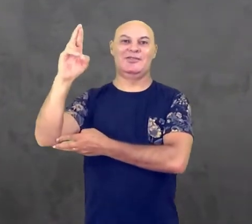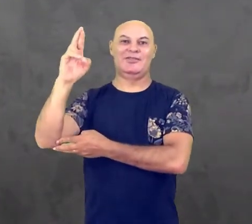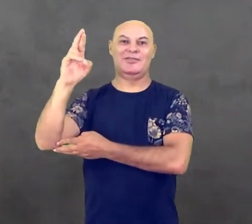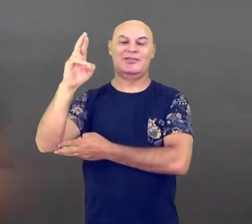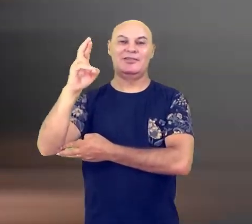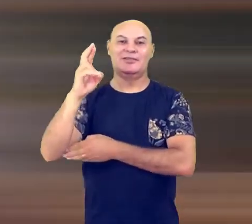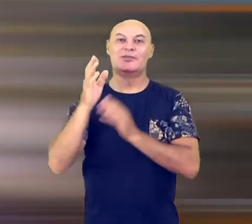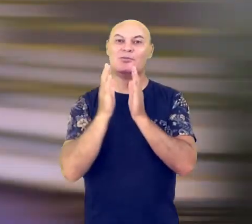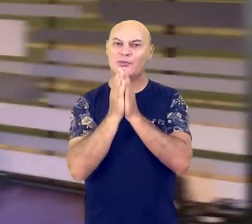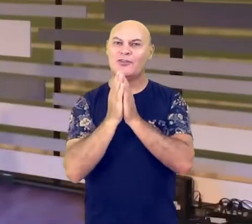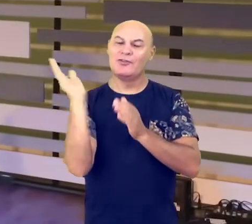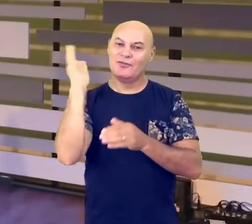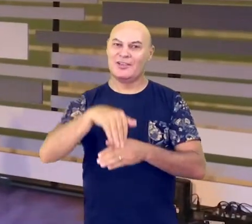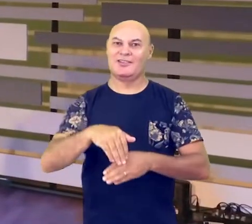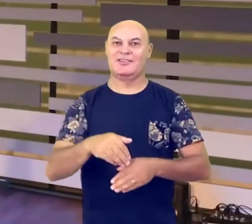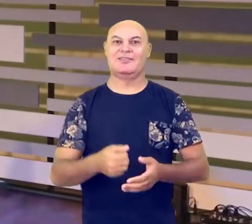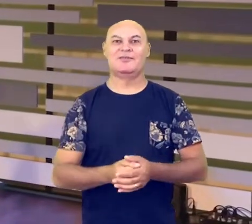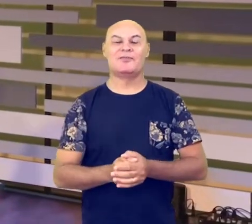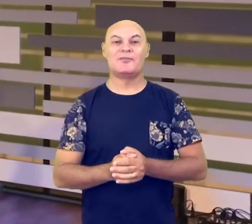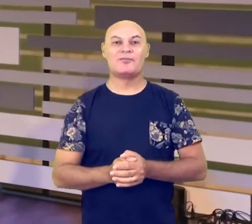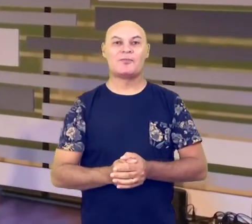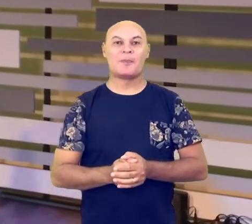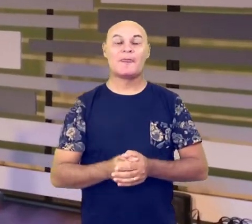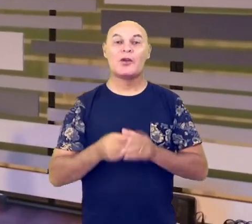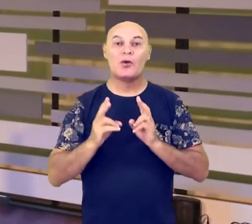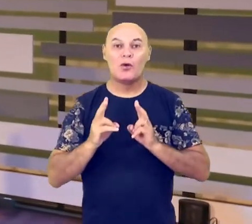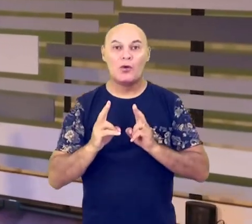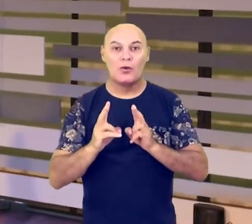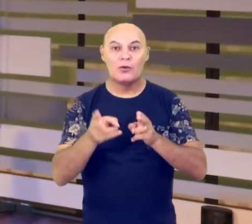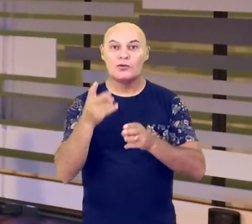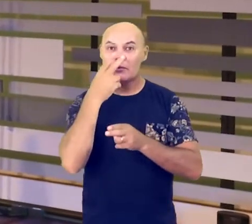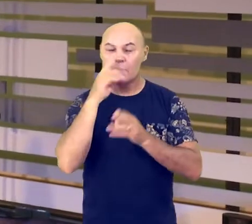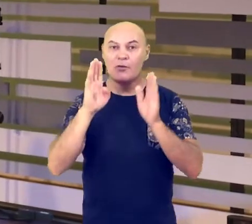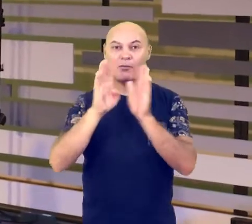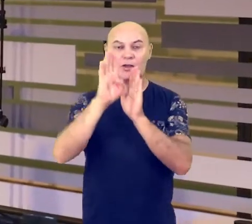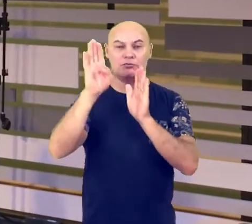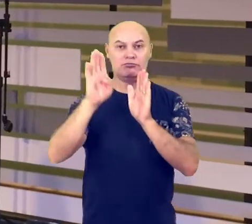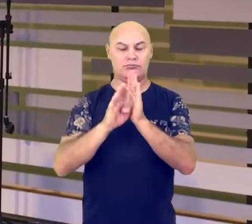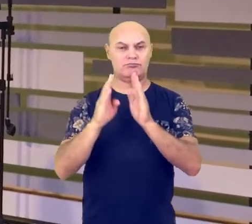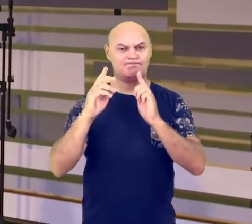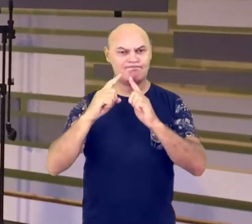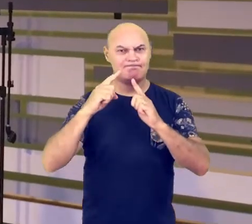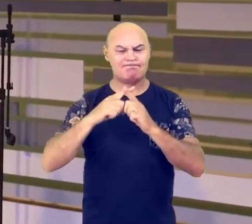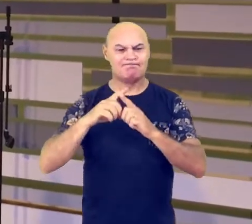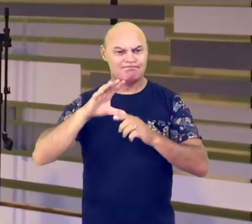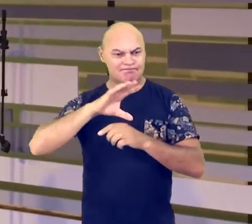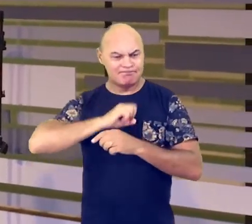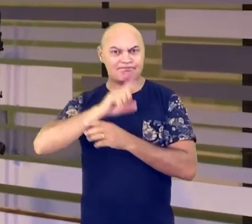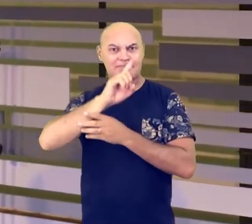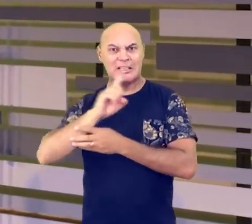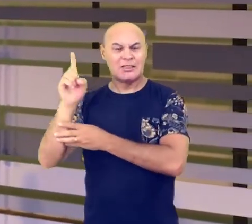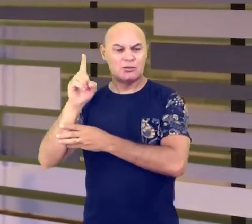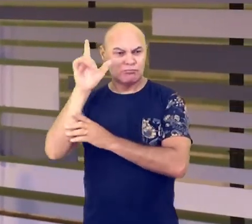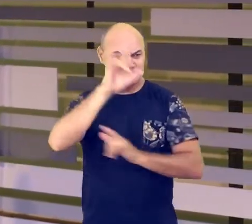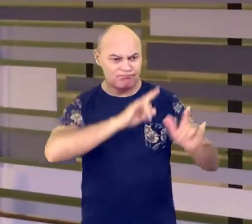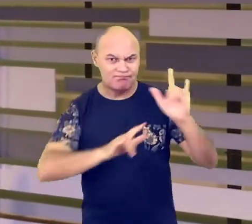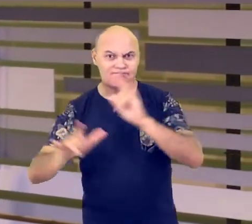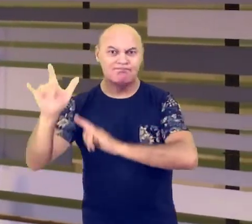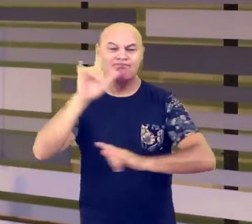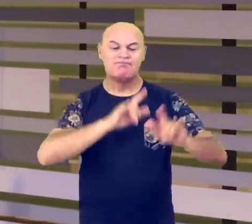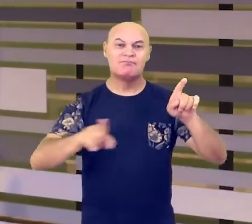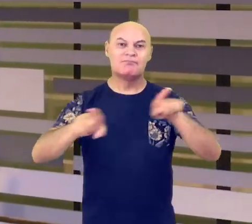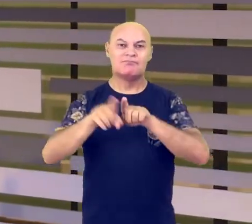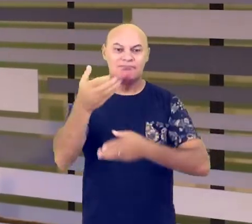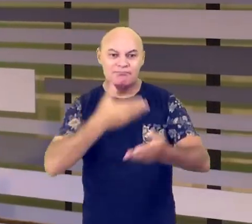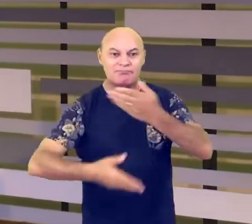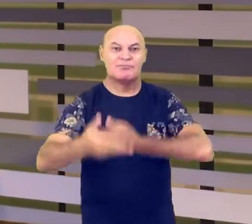sua presença. Continuamos sendo igreja, amando a Deus, amando uns aos outros e compartilhando a vida que há